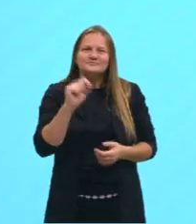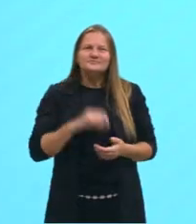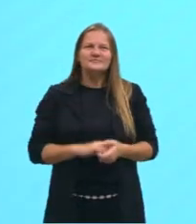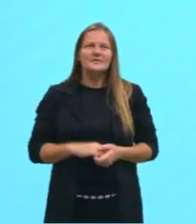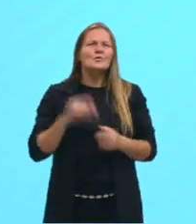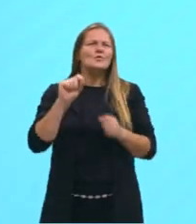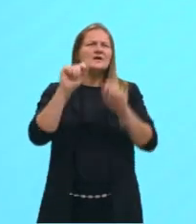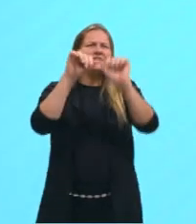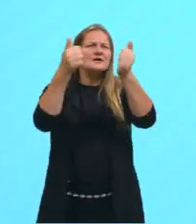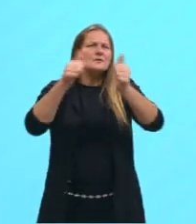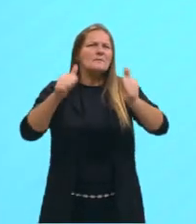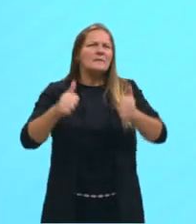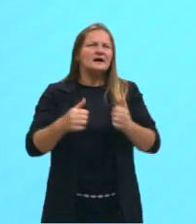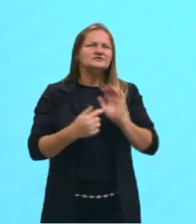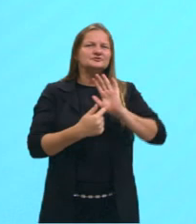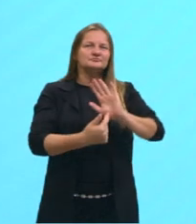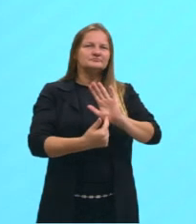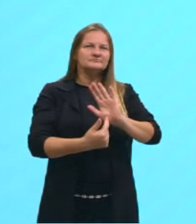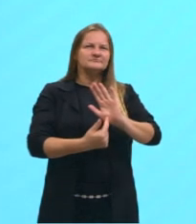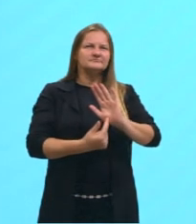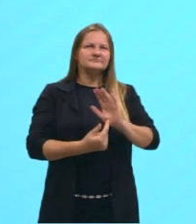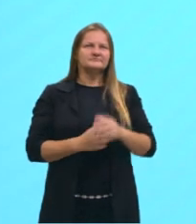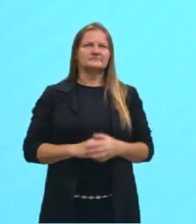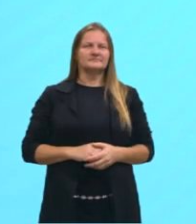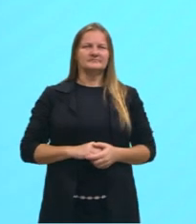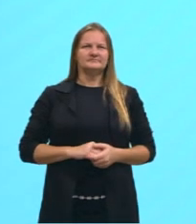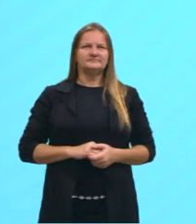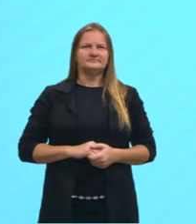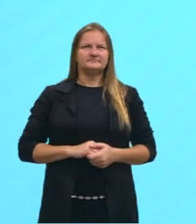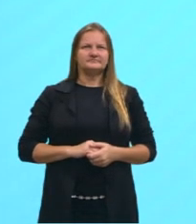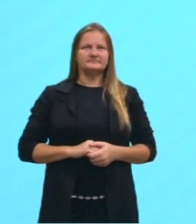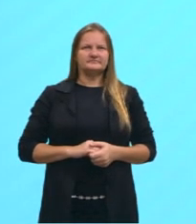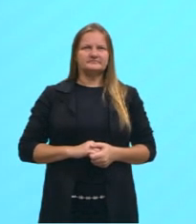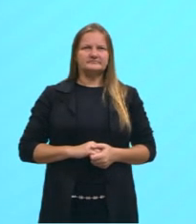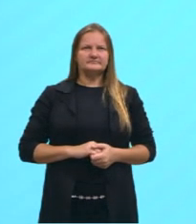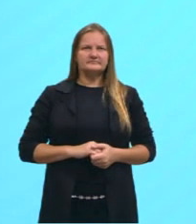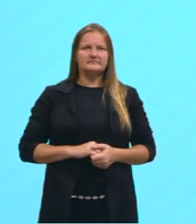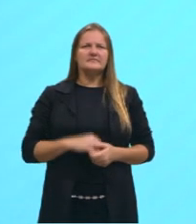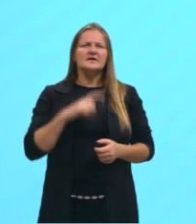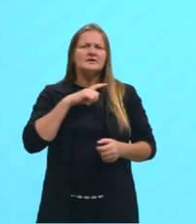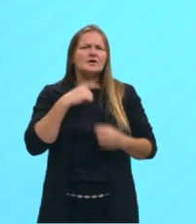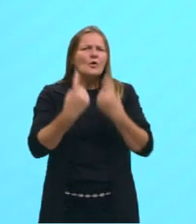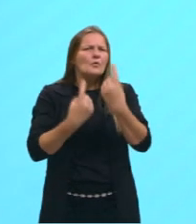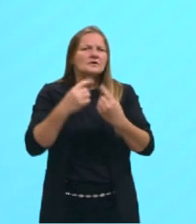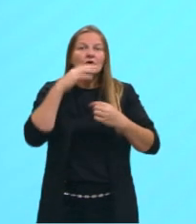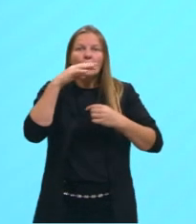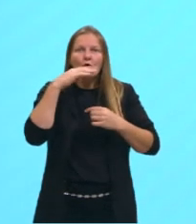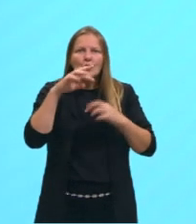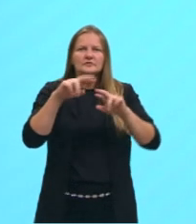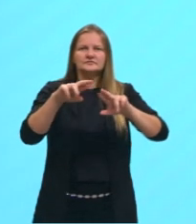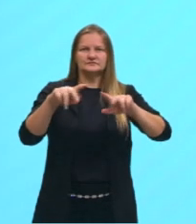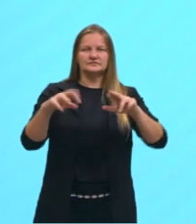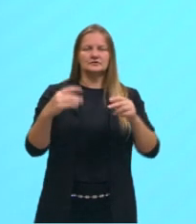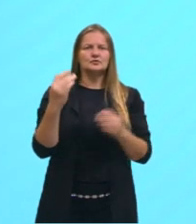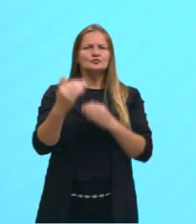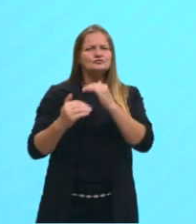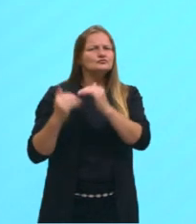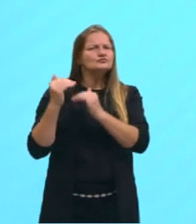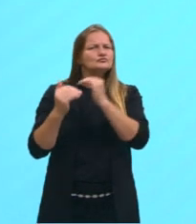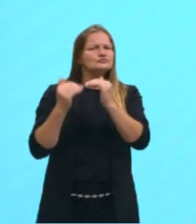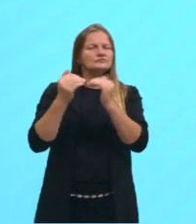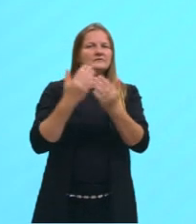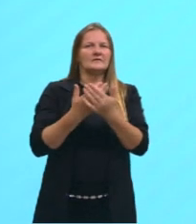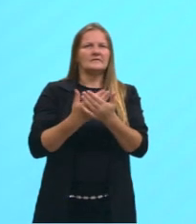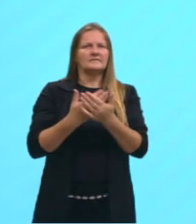essa imagem nos remete? Mostrou ali para vocês, né? Tem algumas cores diferentes, então, durante o processo da nossa